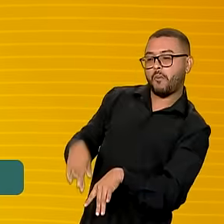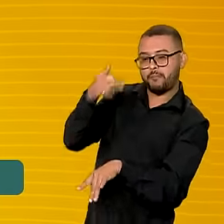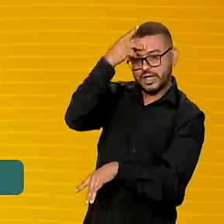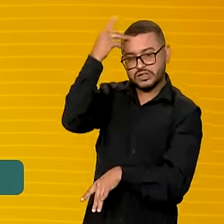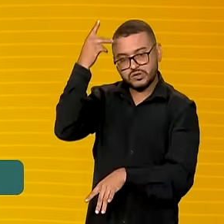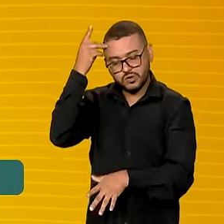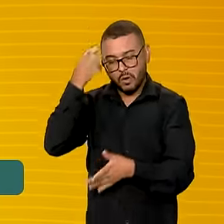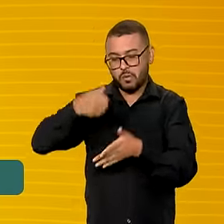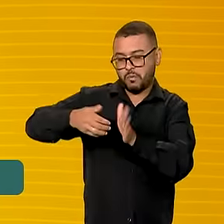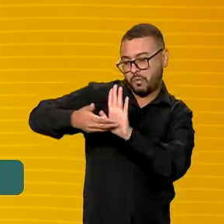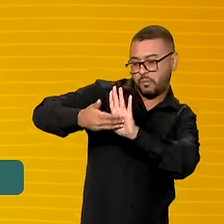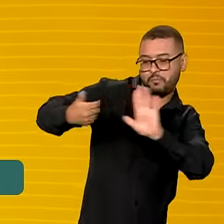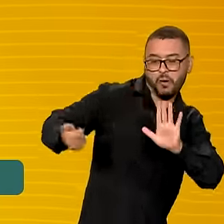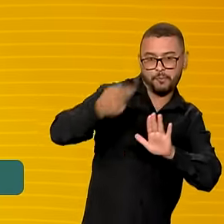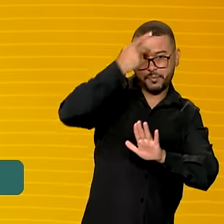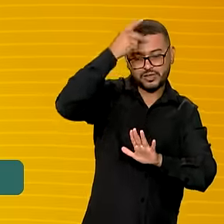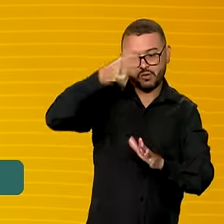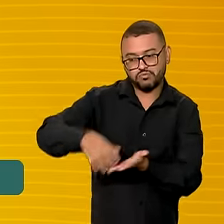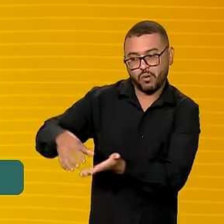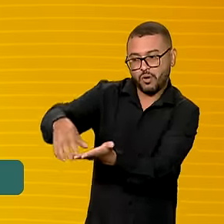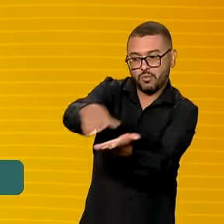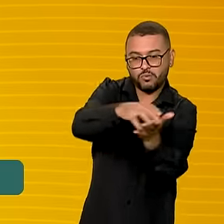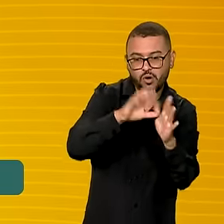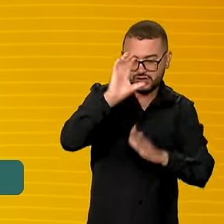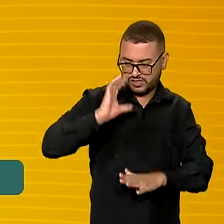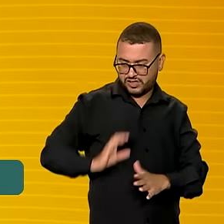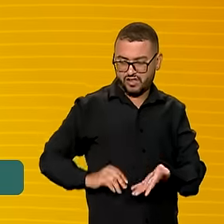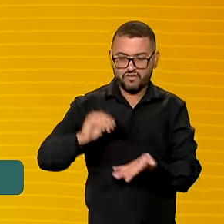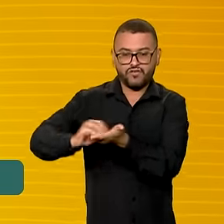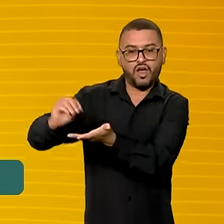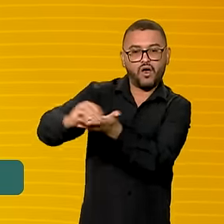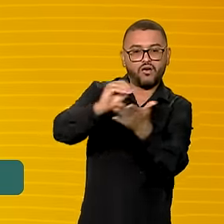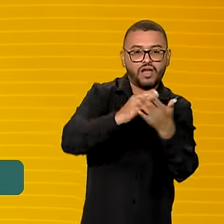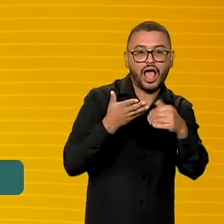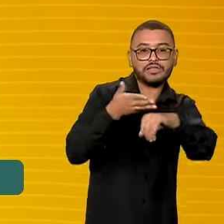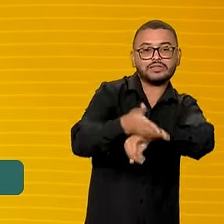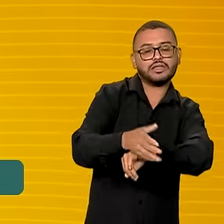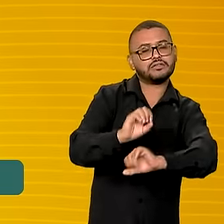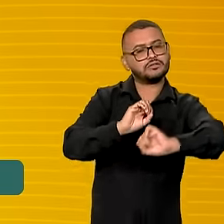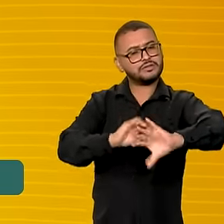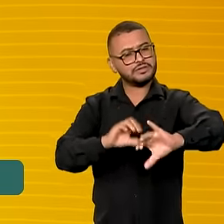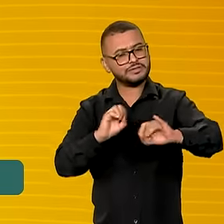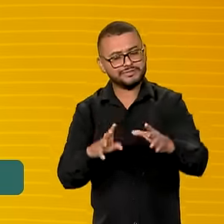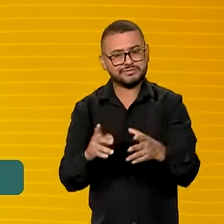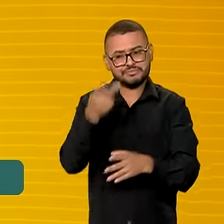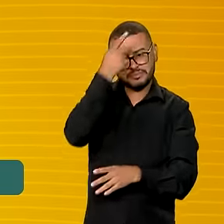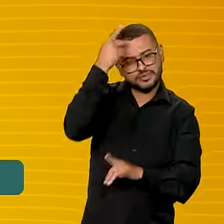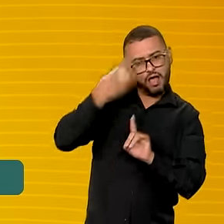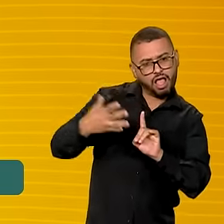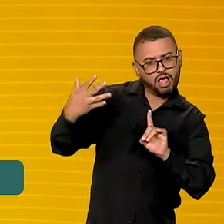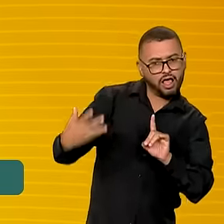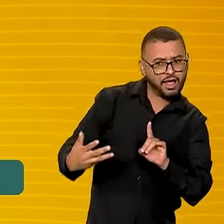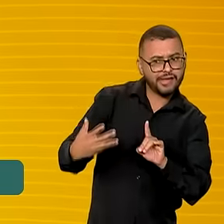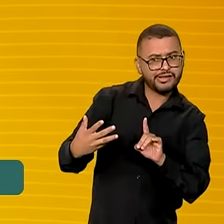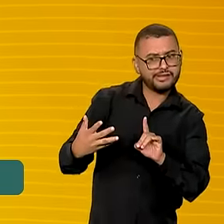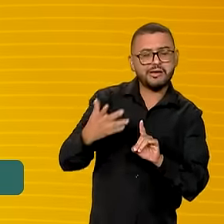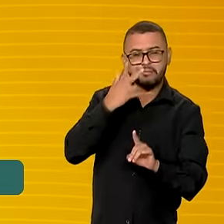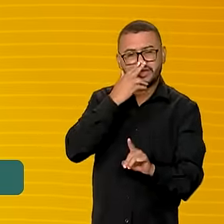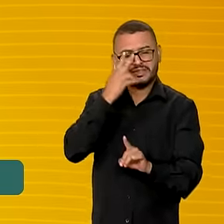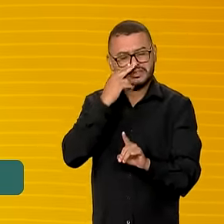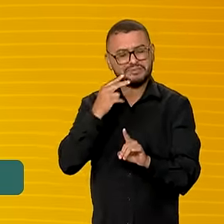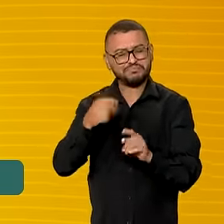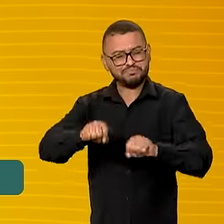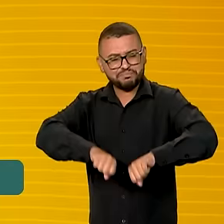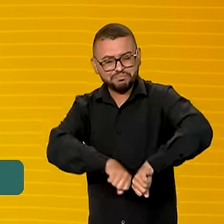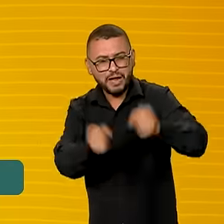exclusão de espaços de cidadania, falta de acesso à educação, e assim por diante, um efeito cascata